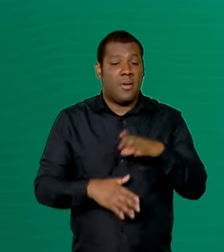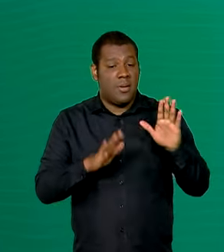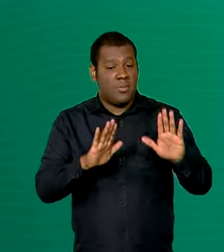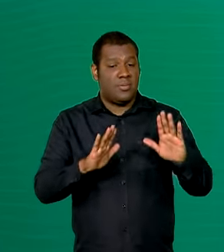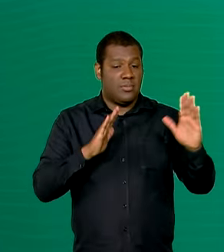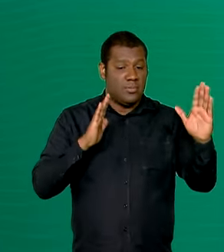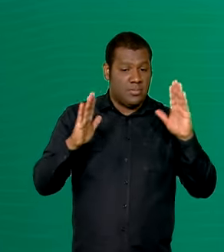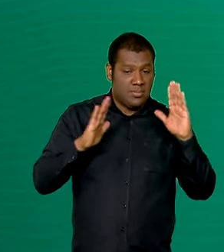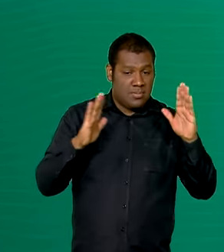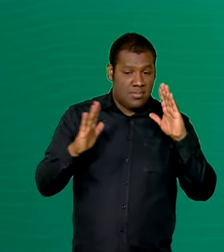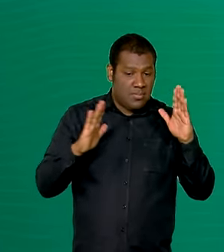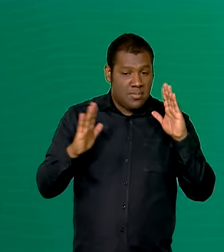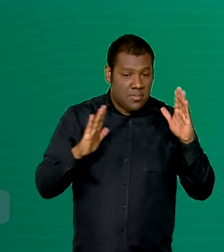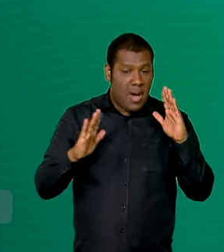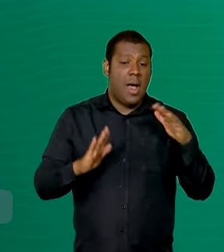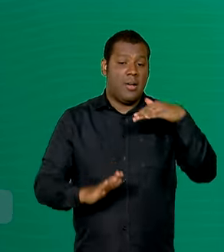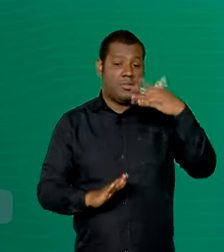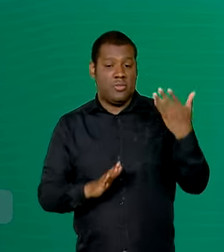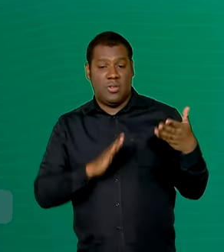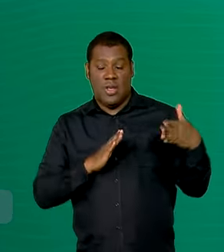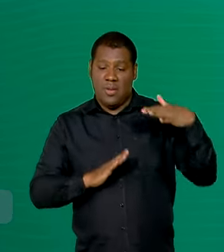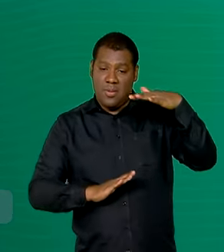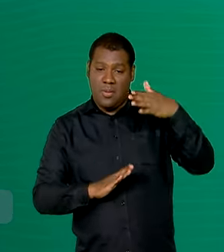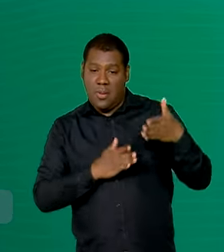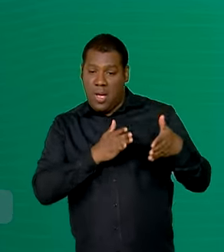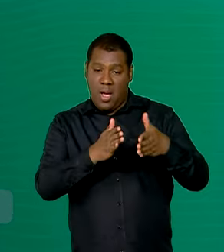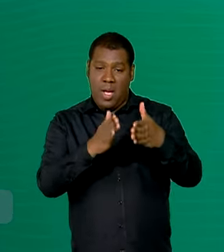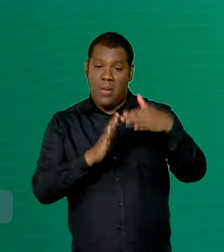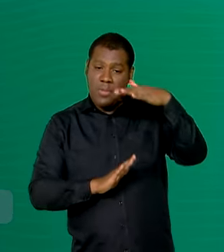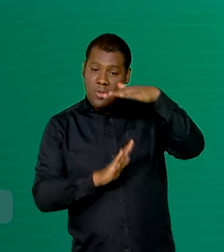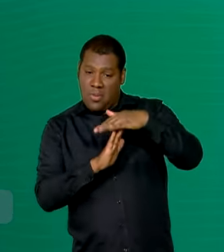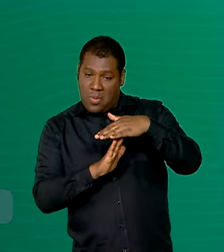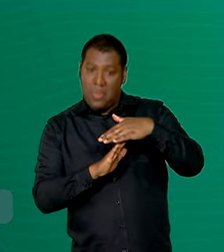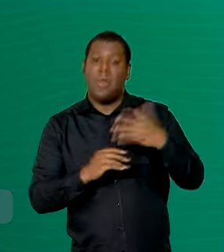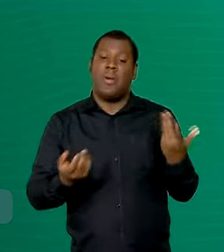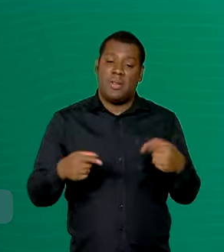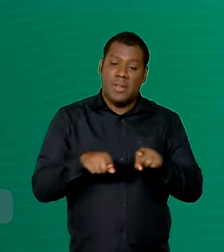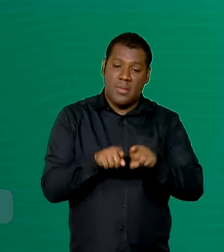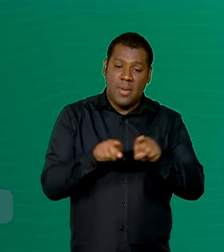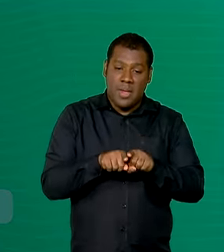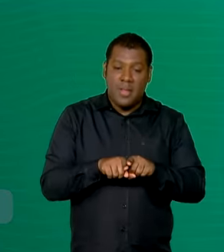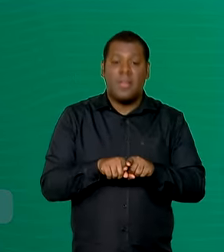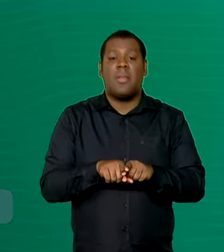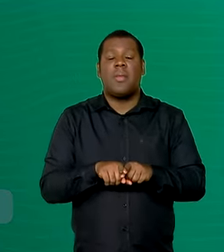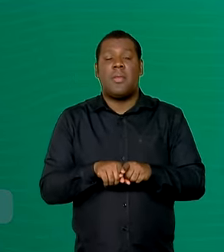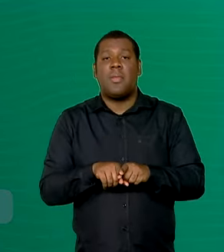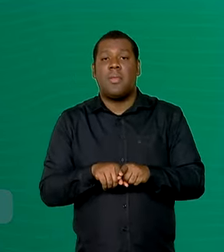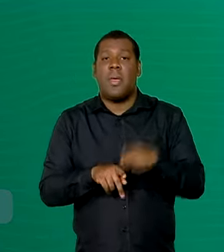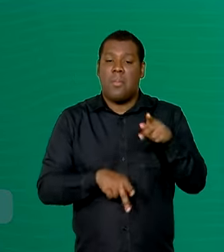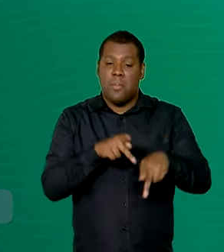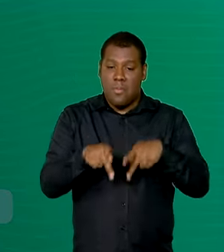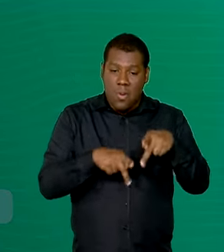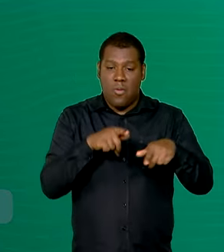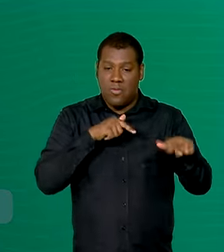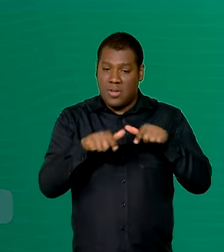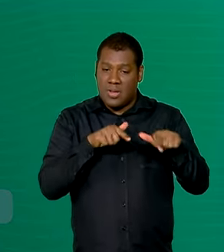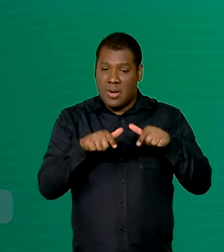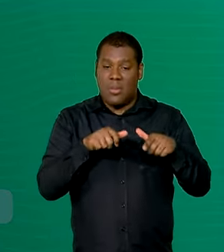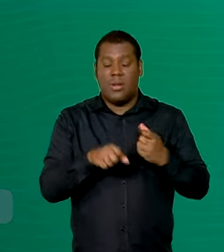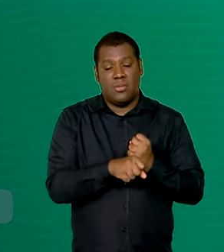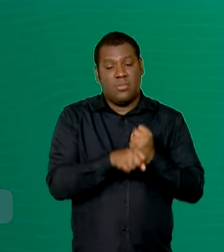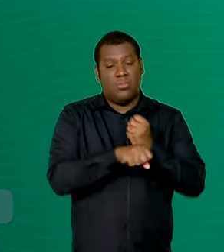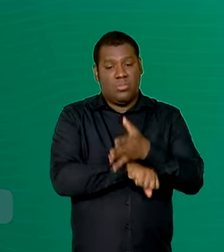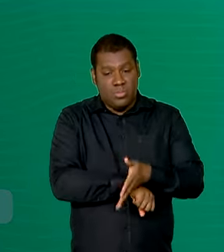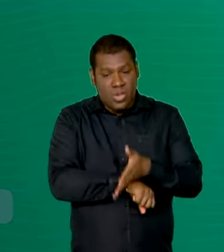explosões precisarão ser feitas serão feitas durante as madrugadas e nesses horários alguns trechos da rodovia terão que ser